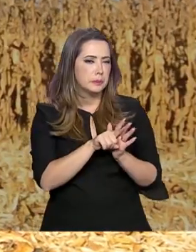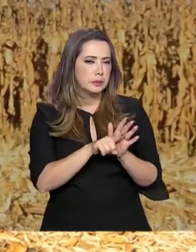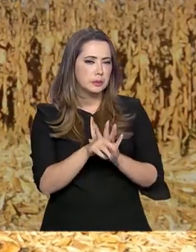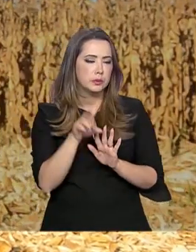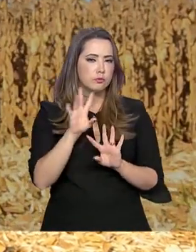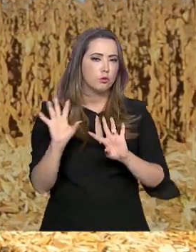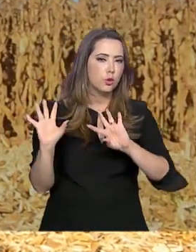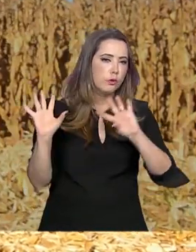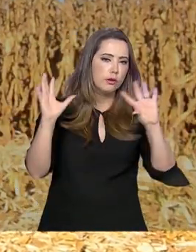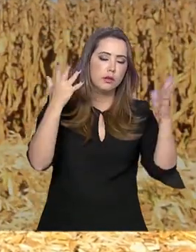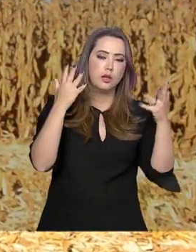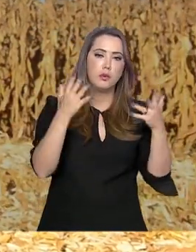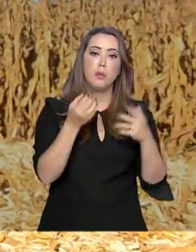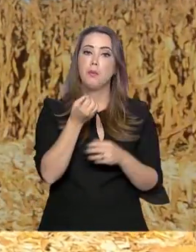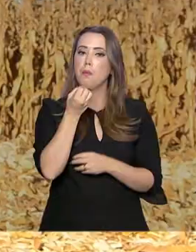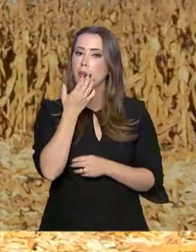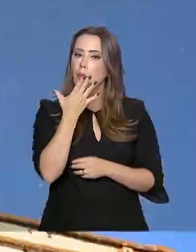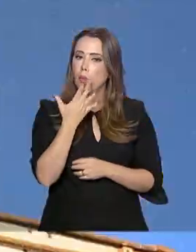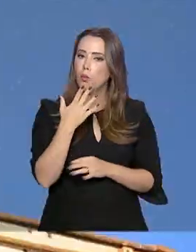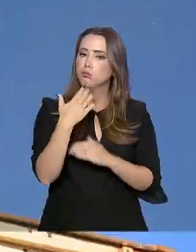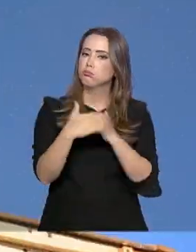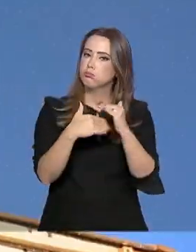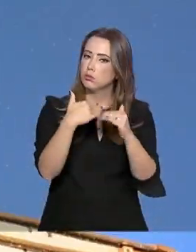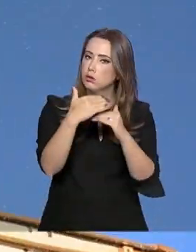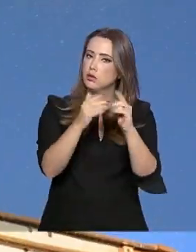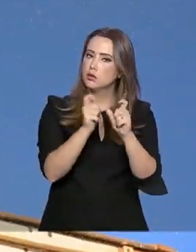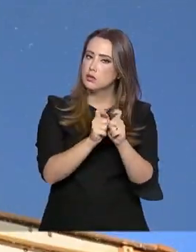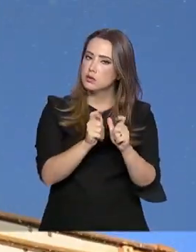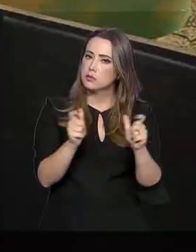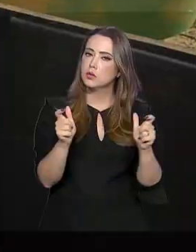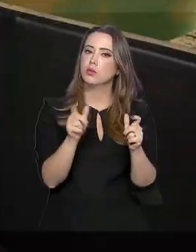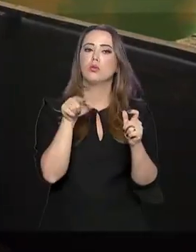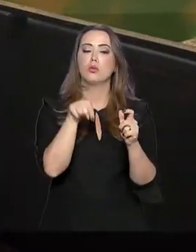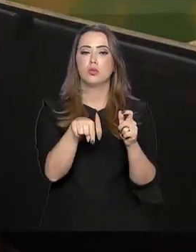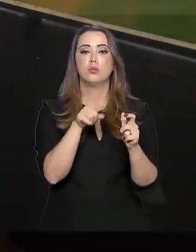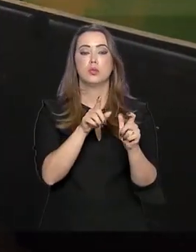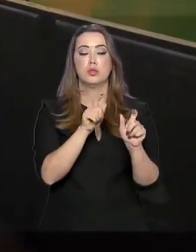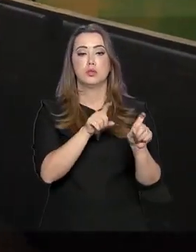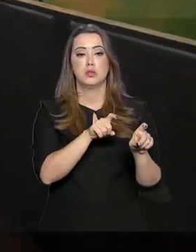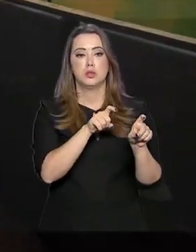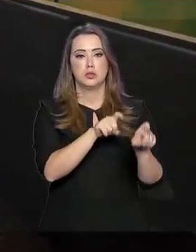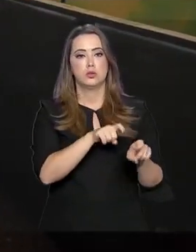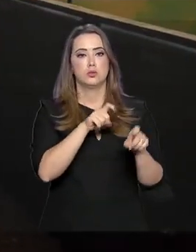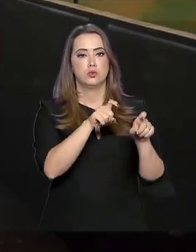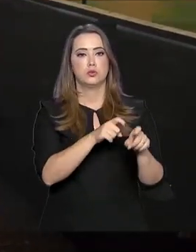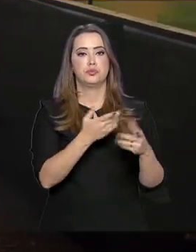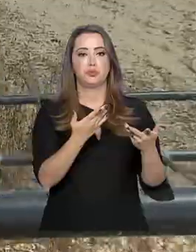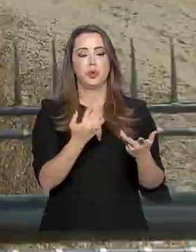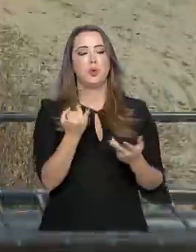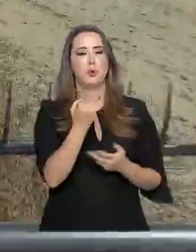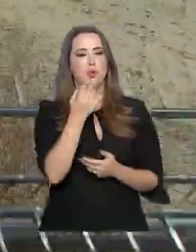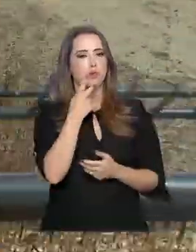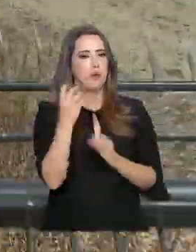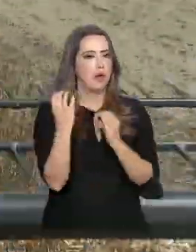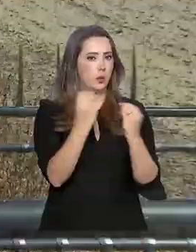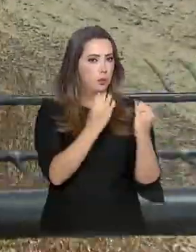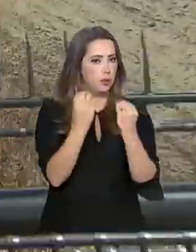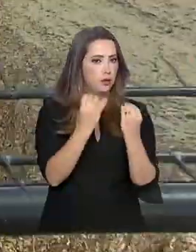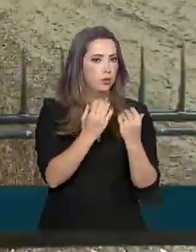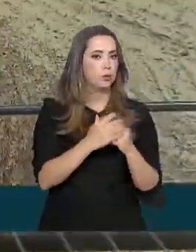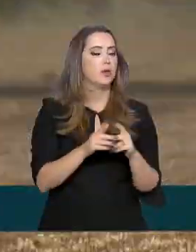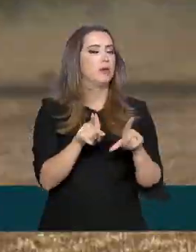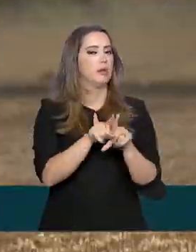climáticas favoráveis contribuíram para o crescimento da estimativa anual da produção de algumas lavouras, com destaque para o milho.